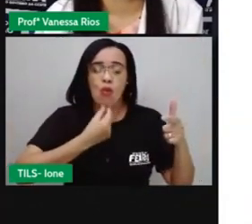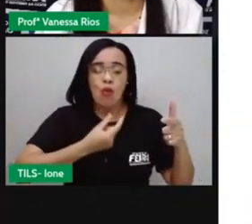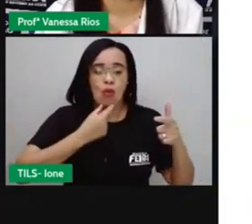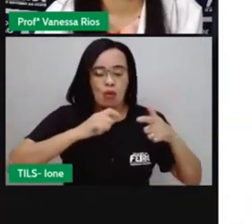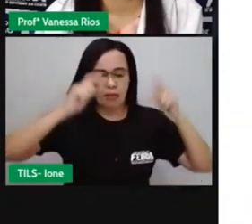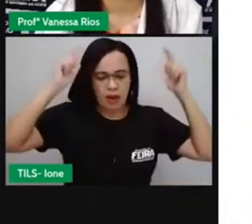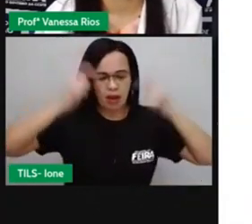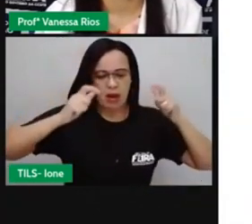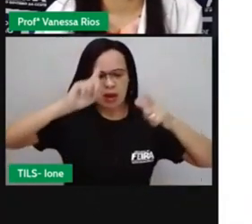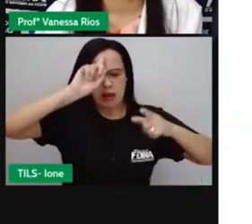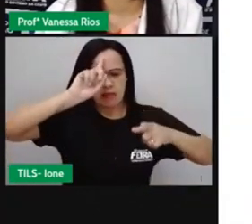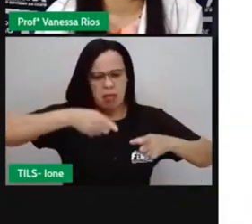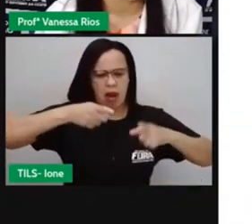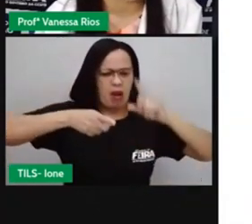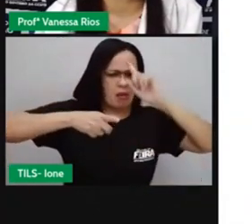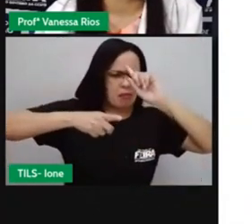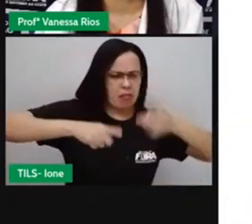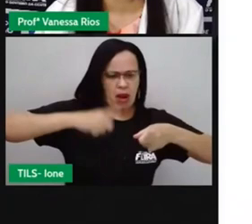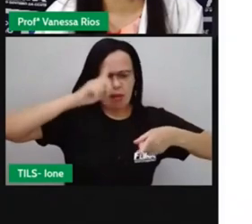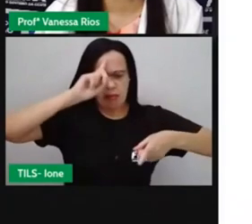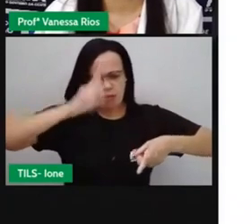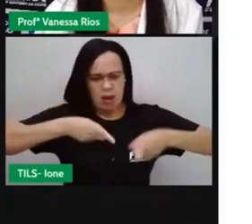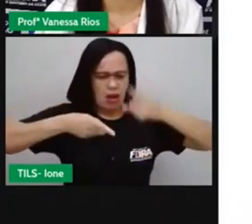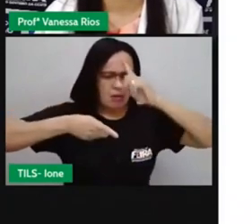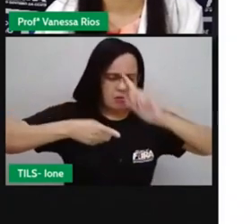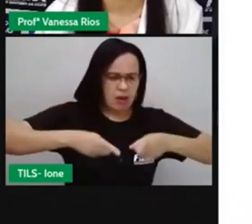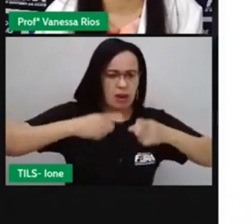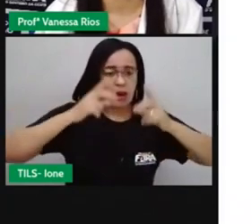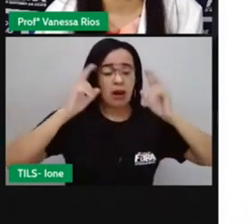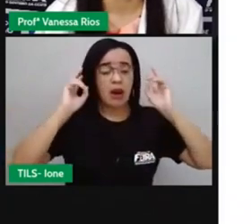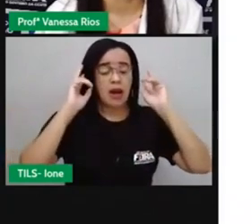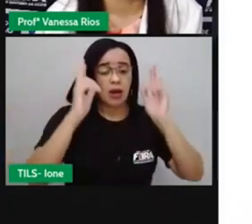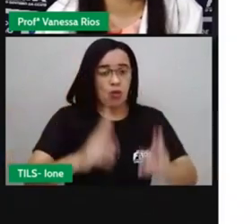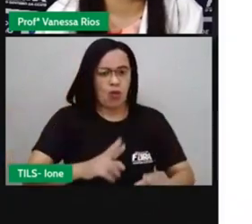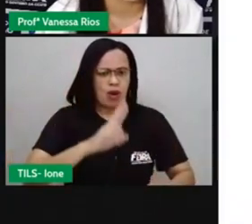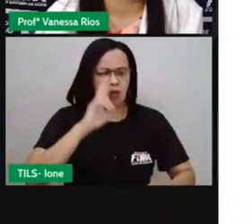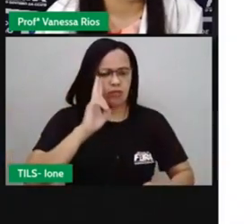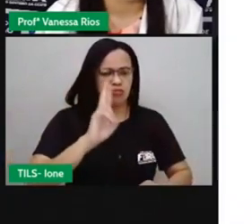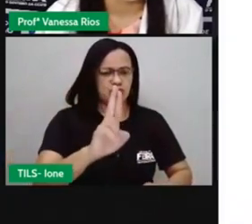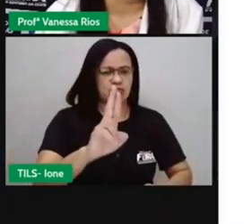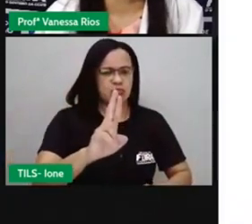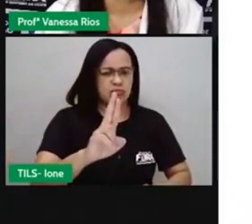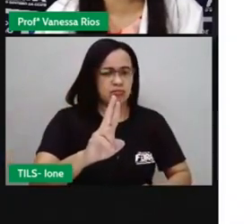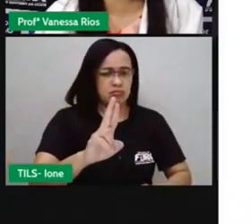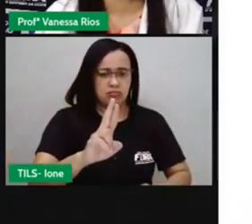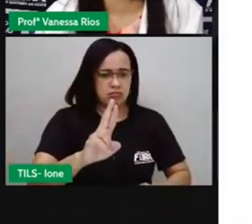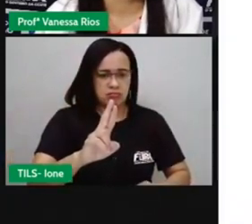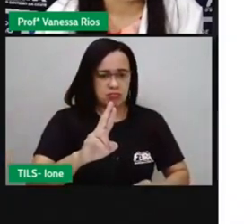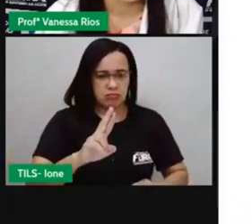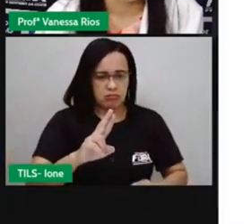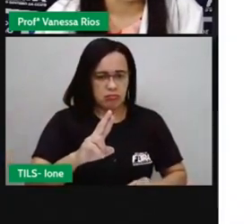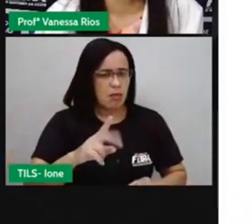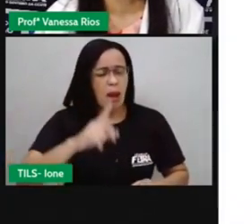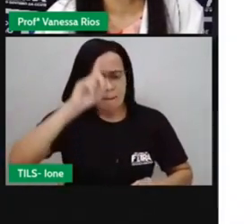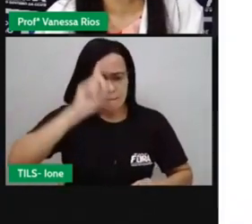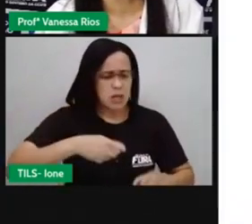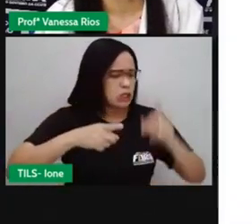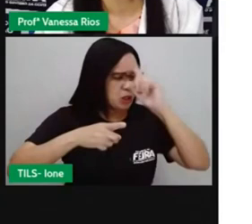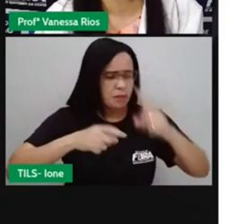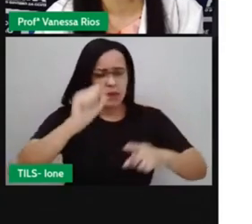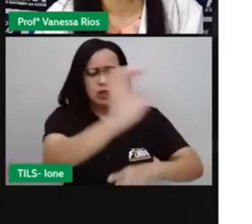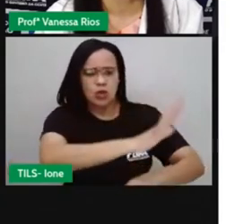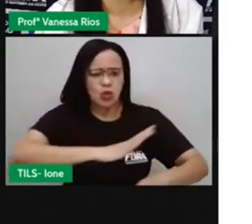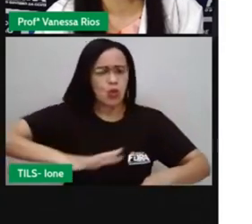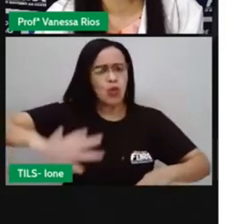que exerce a função de chefe de Estado sem limites de poder ou tempo. Não há eleição, o